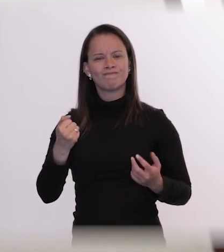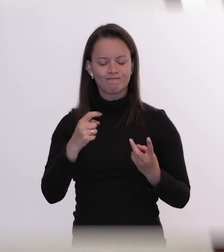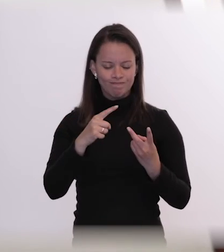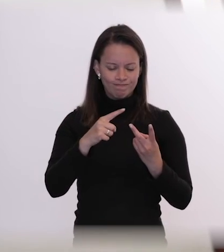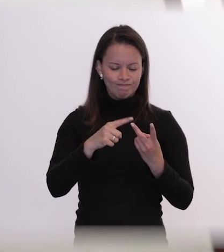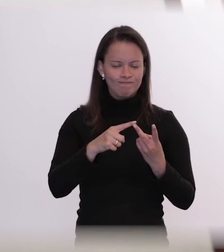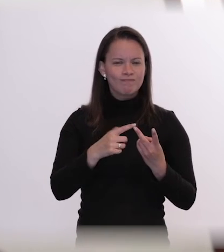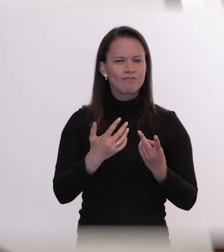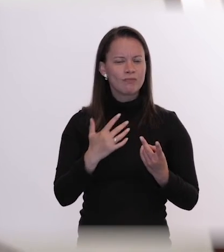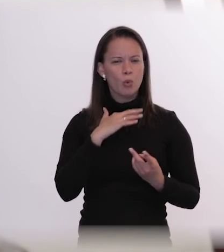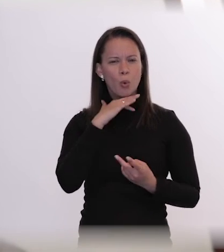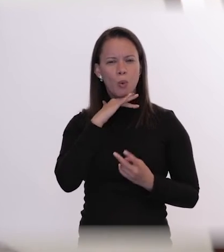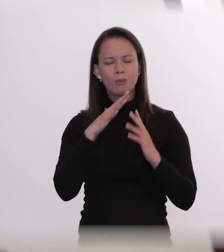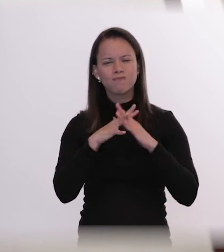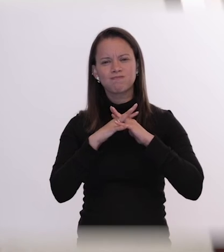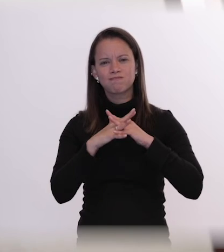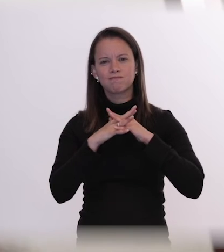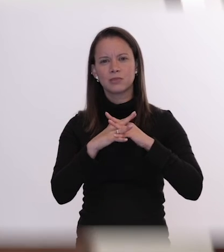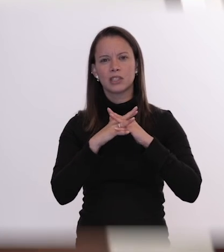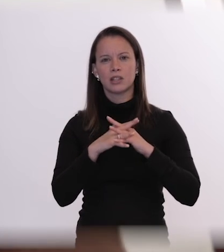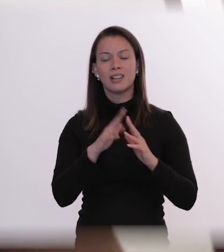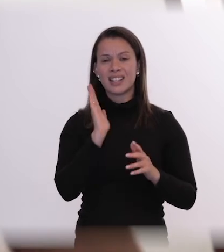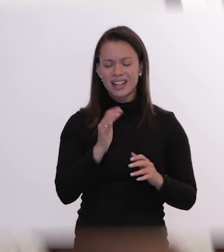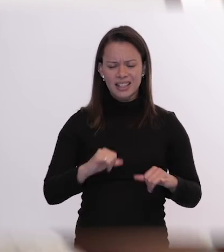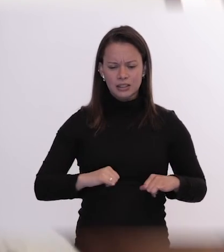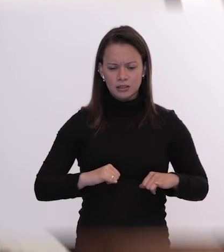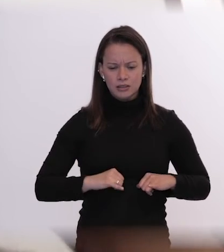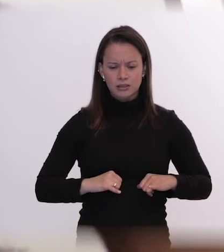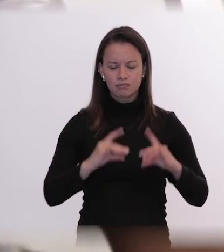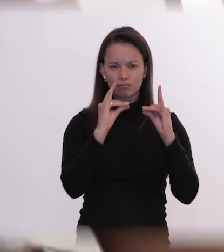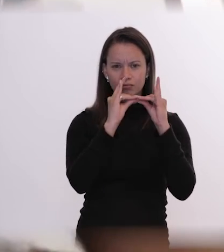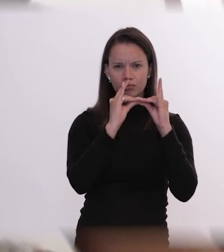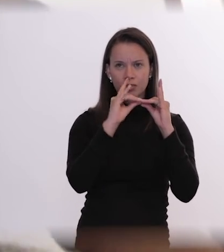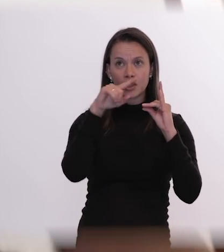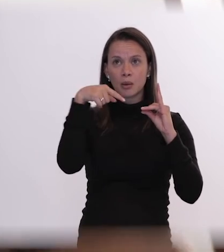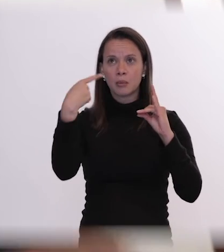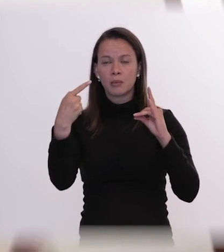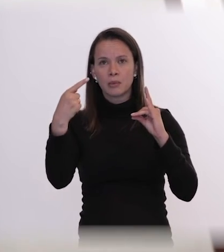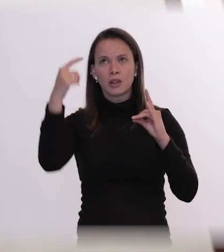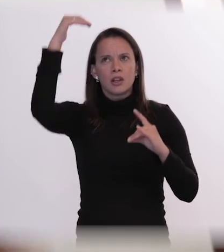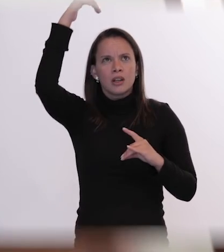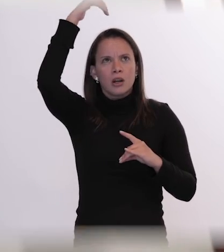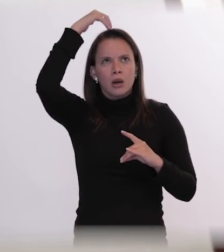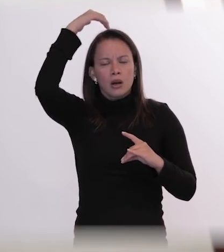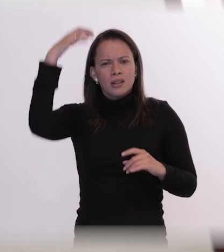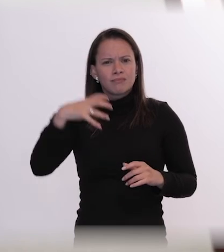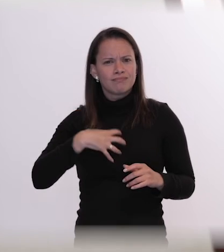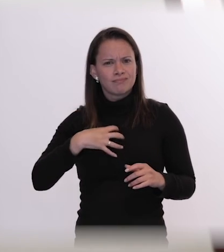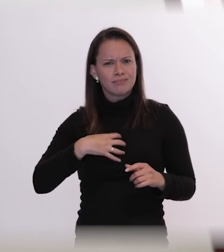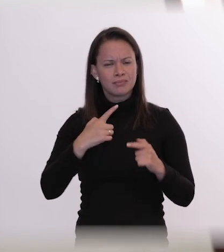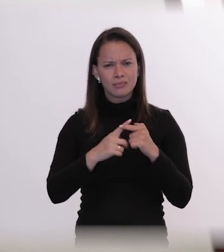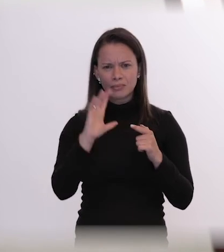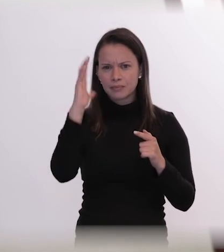situação complicada você já está sofrendo a dor da perda ainda ser culpado pelo